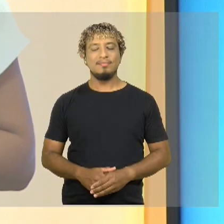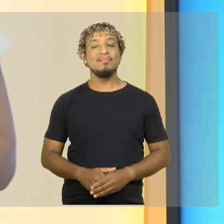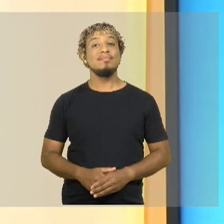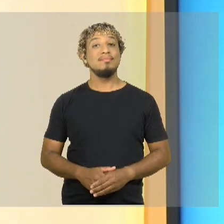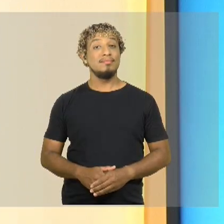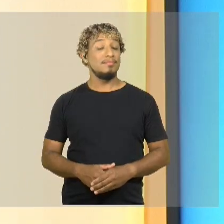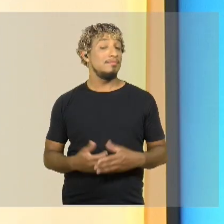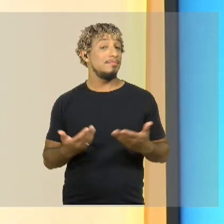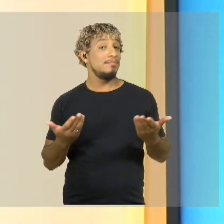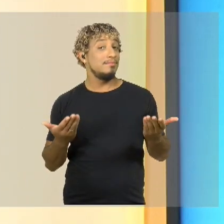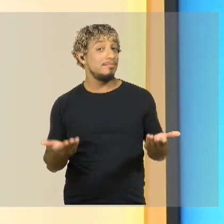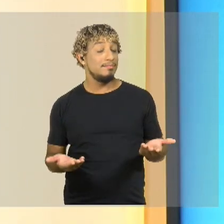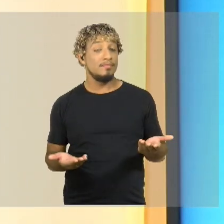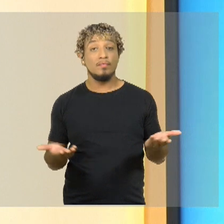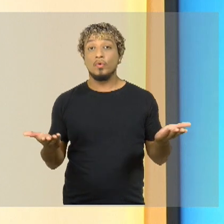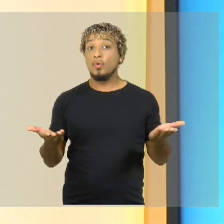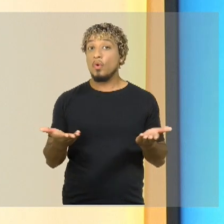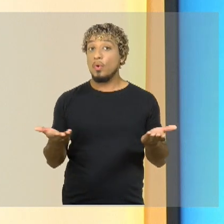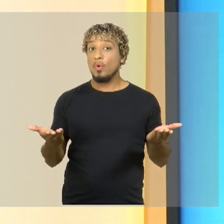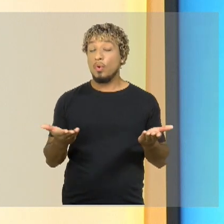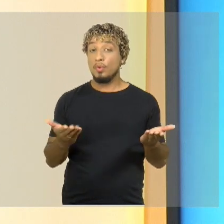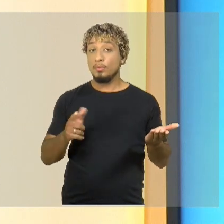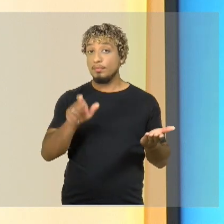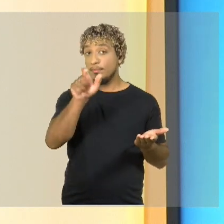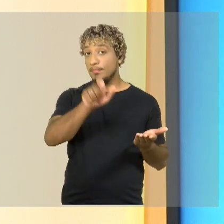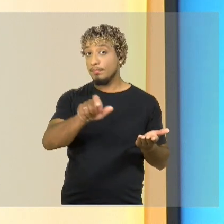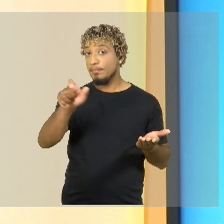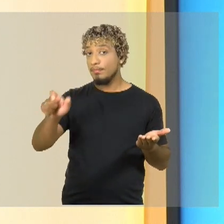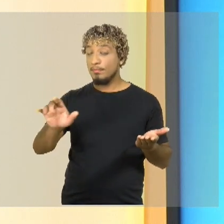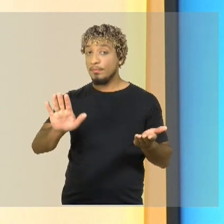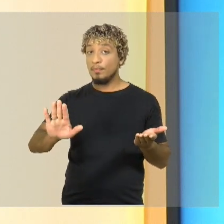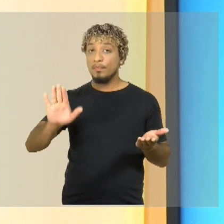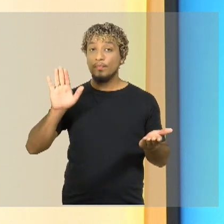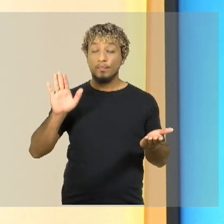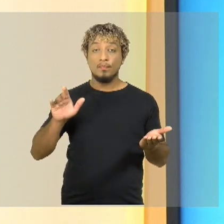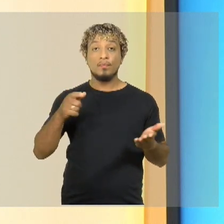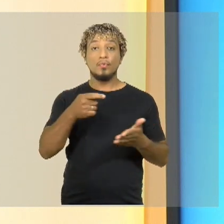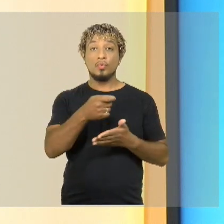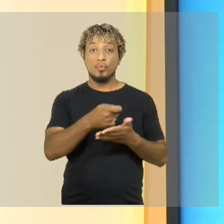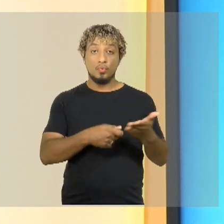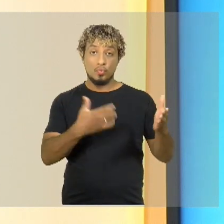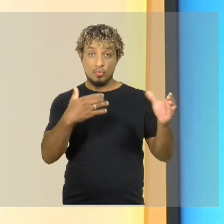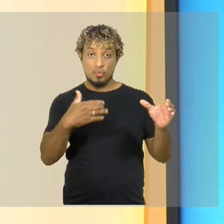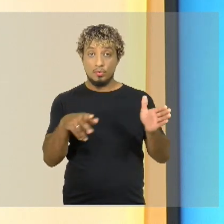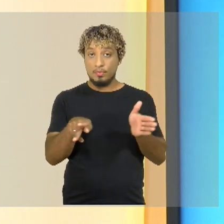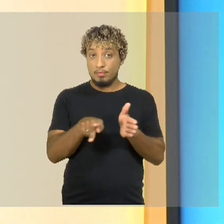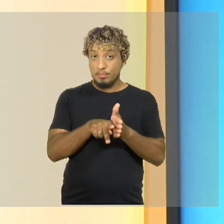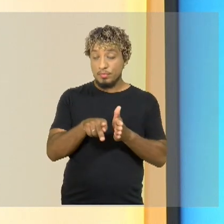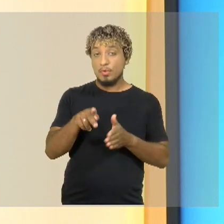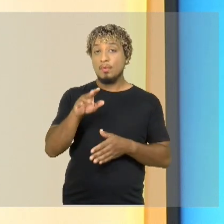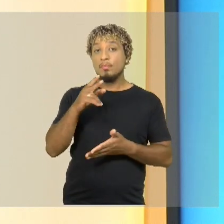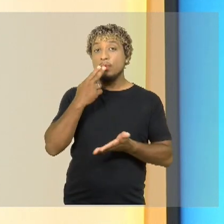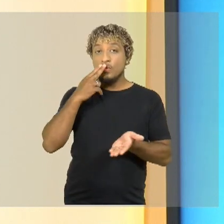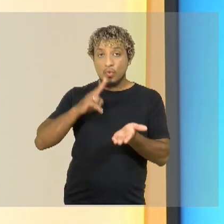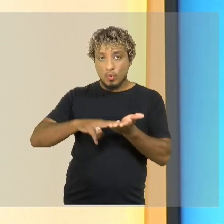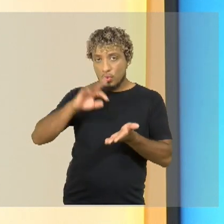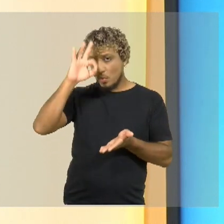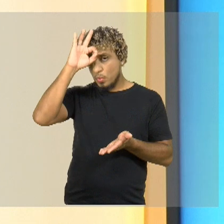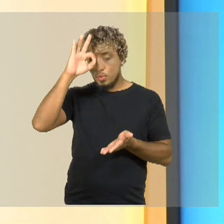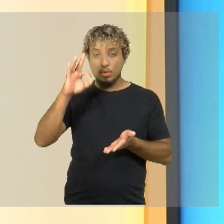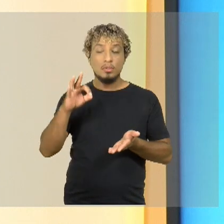Estamos de volta e a partir de hoje os candidatos do concurso público dos Correios que tiveram suas inscrições